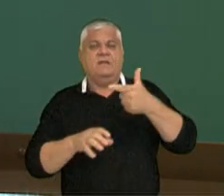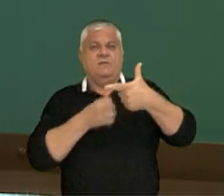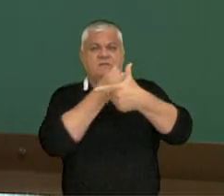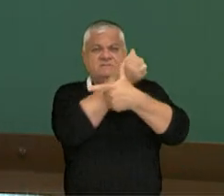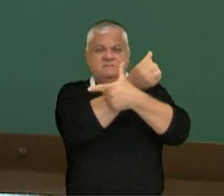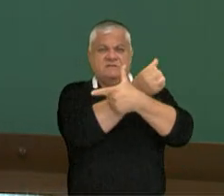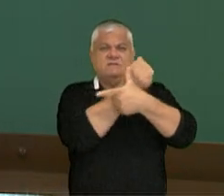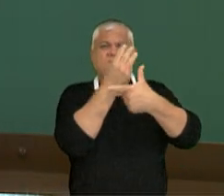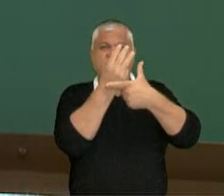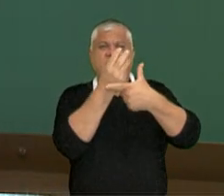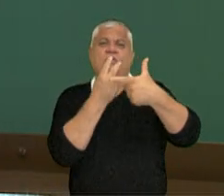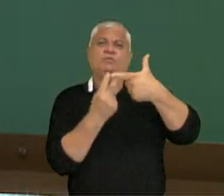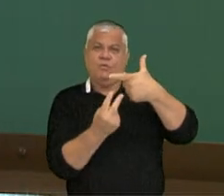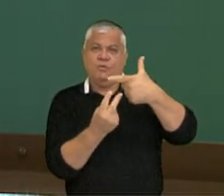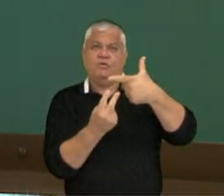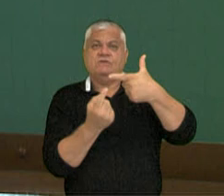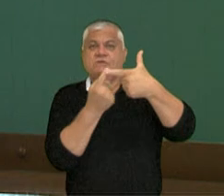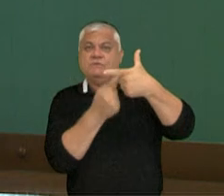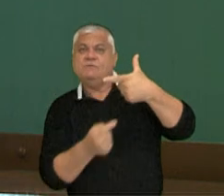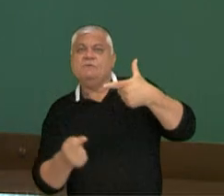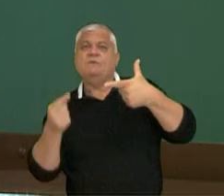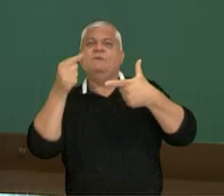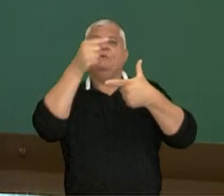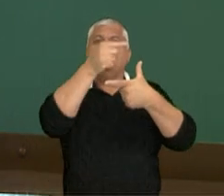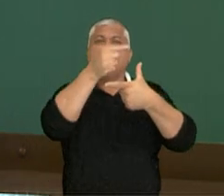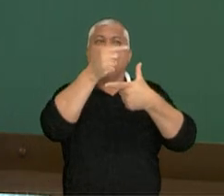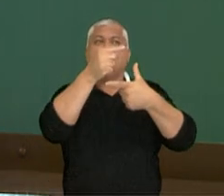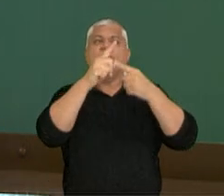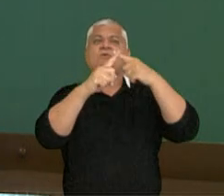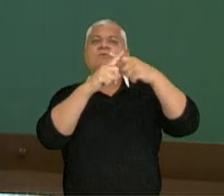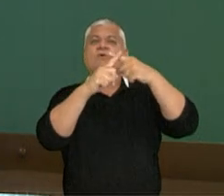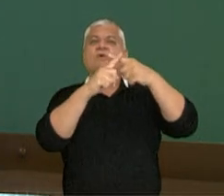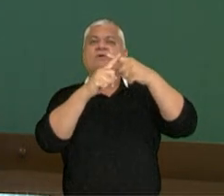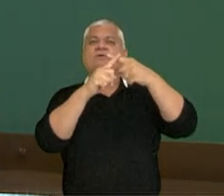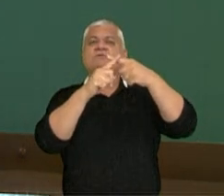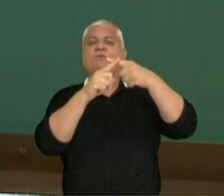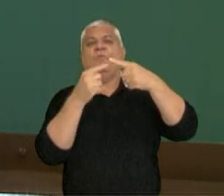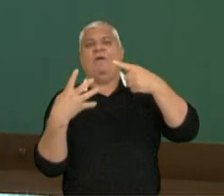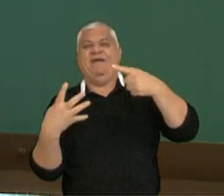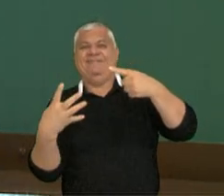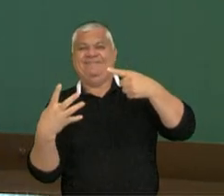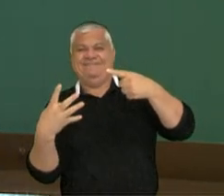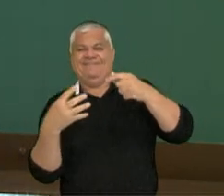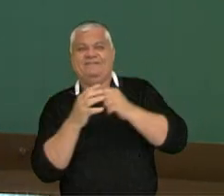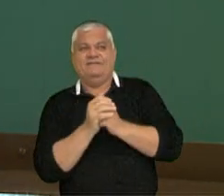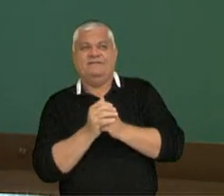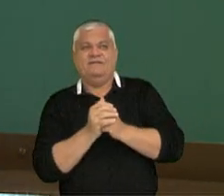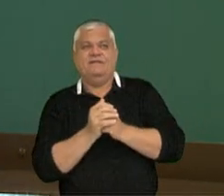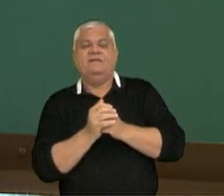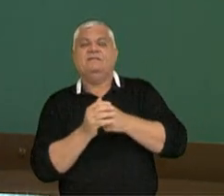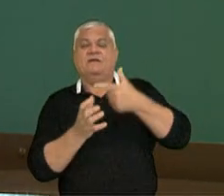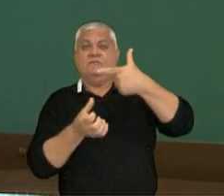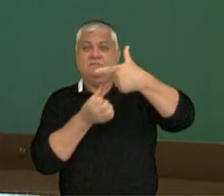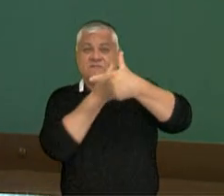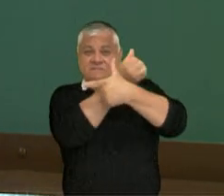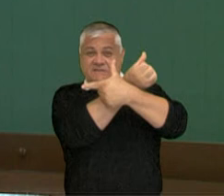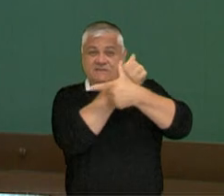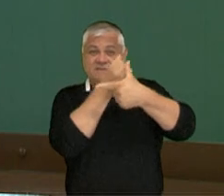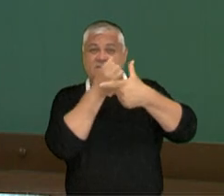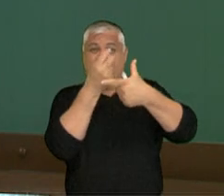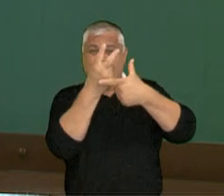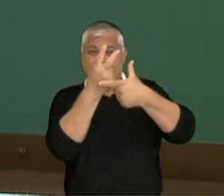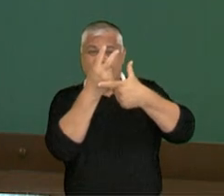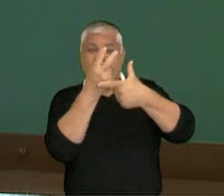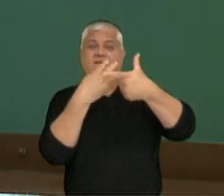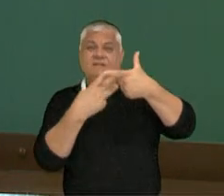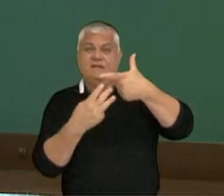dividido por 3 é 2. O 2 que deu aqui, 2 vezes 2, 4. E aqui, 6 dividido por 2 é